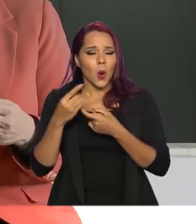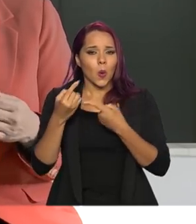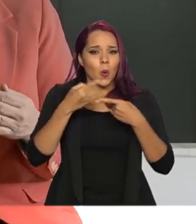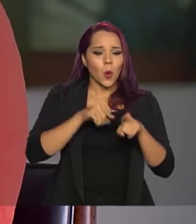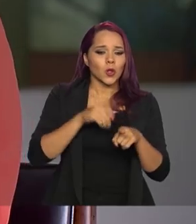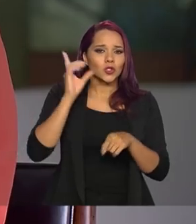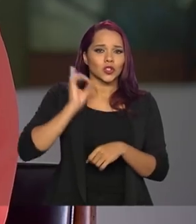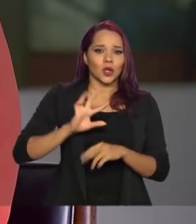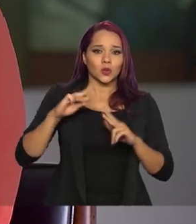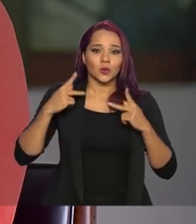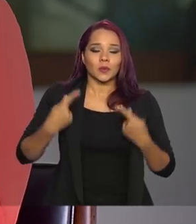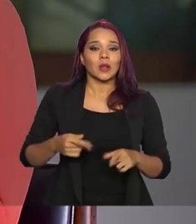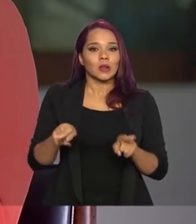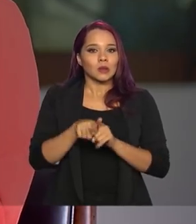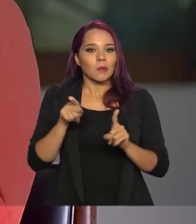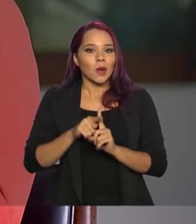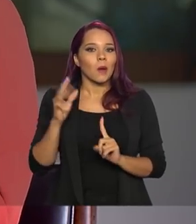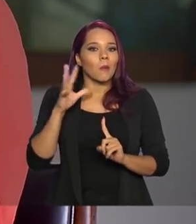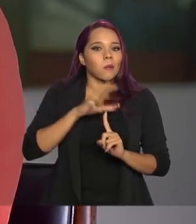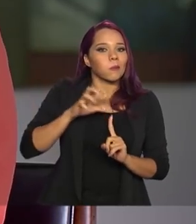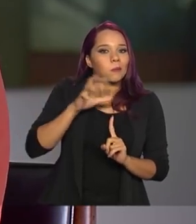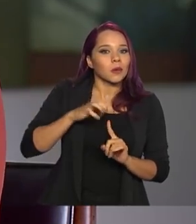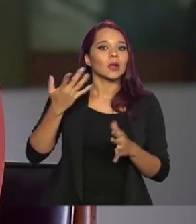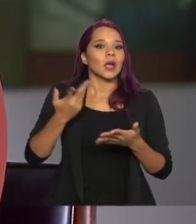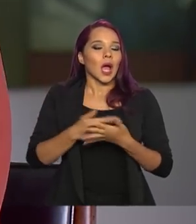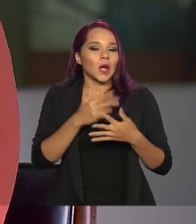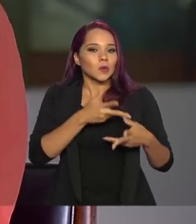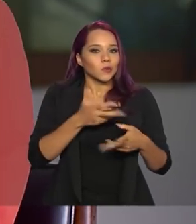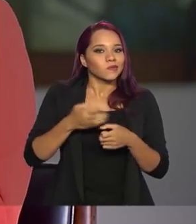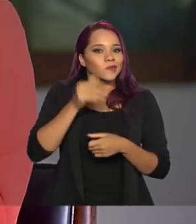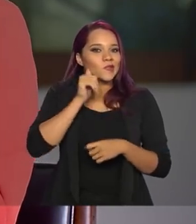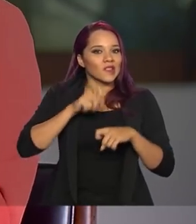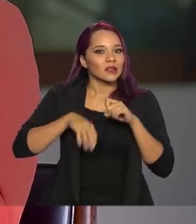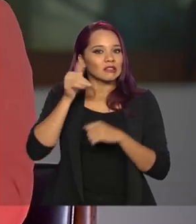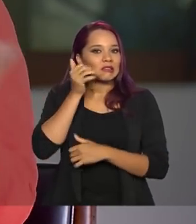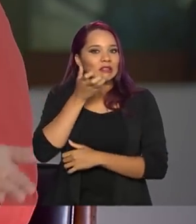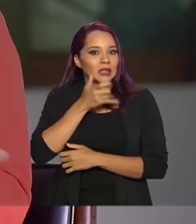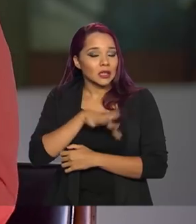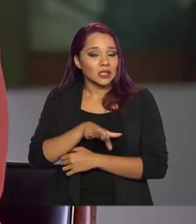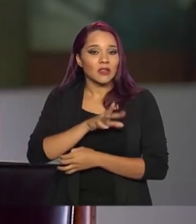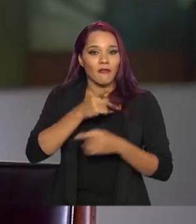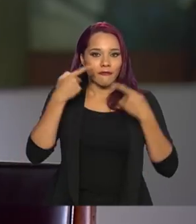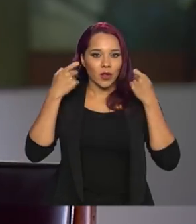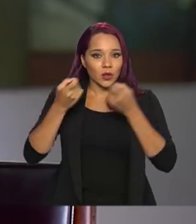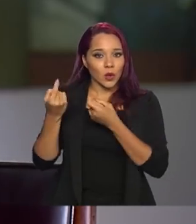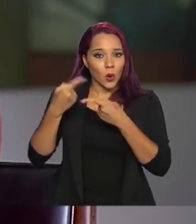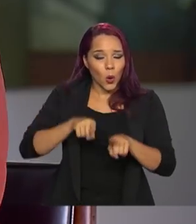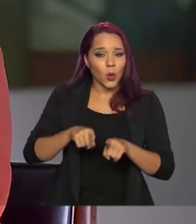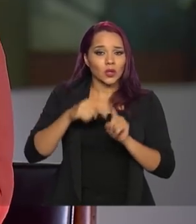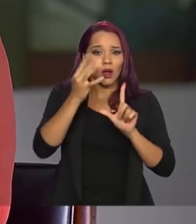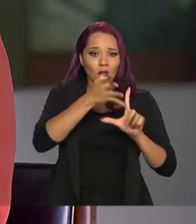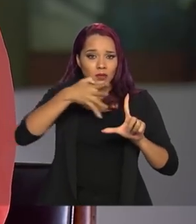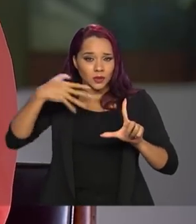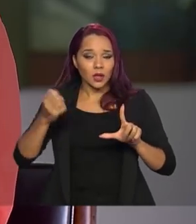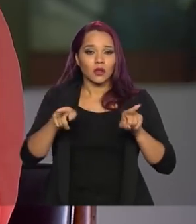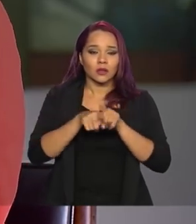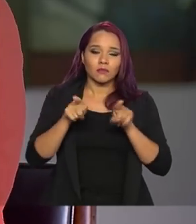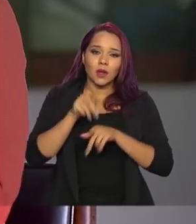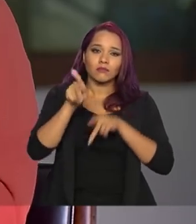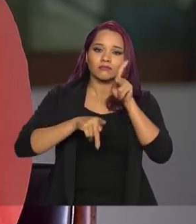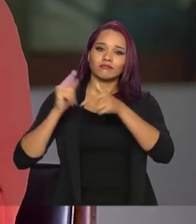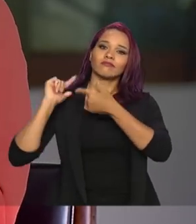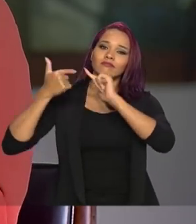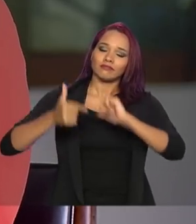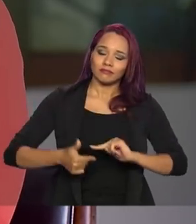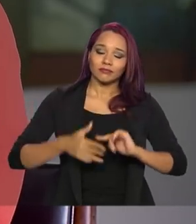direitos humanos, até o abuso sexual de criança, a exploração sexual de criança, a violência contra a comunidade LGBTI, povos tradicionais.